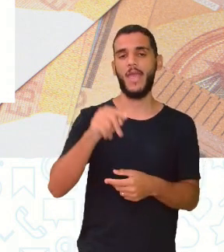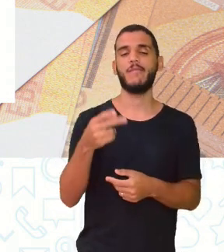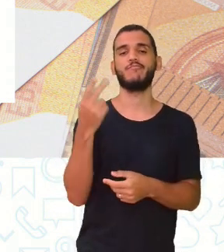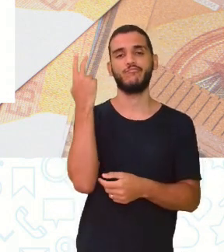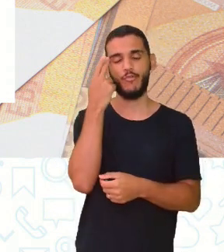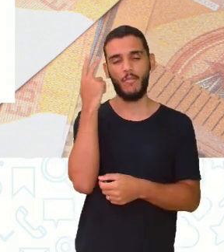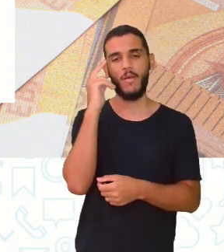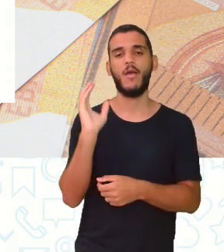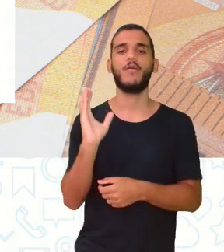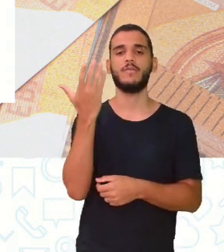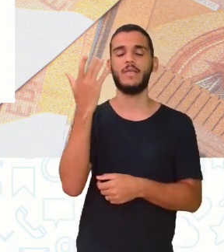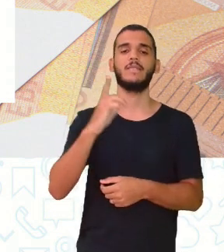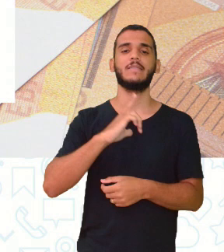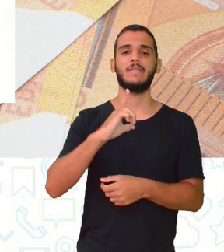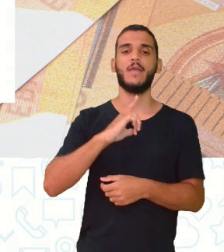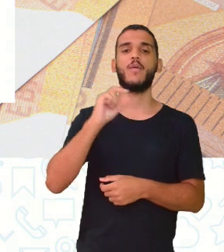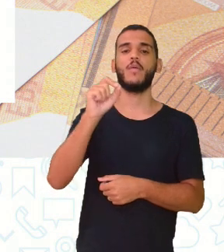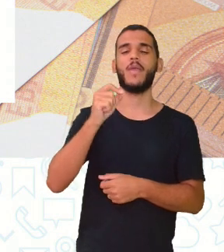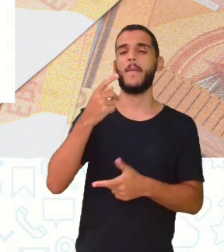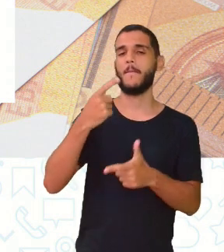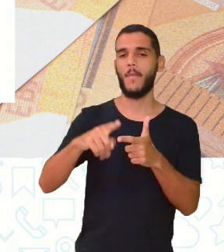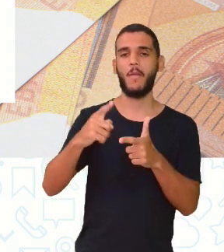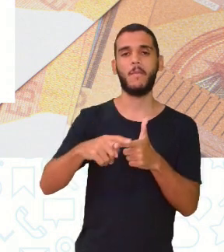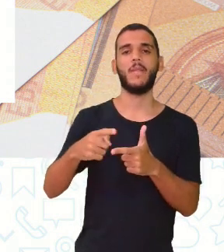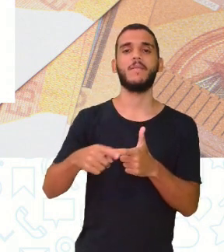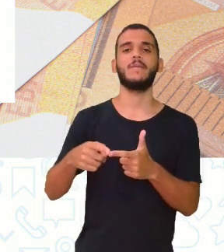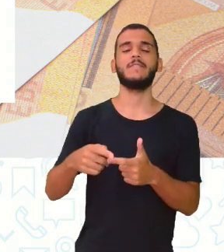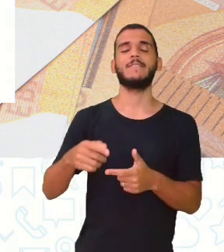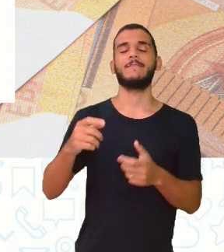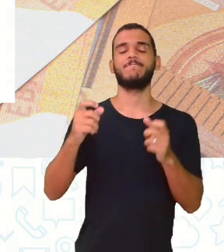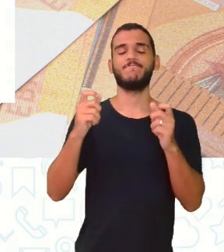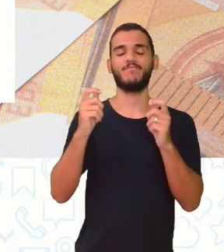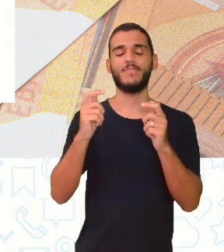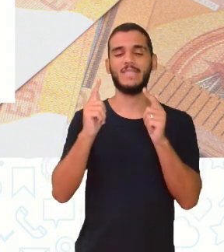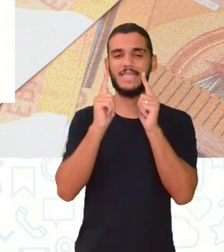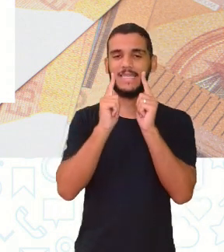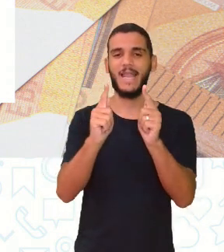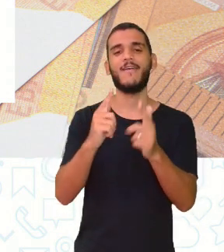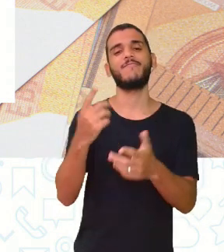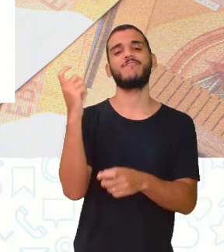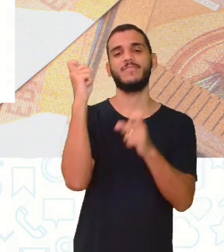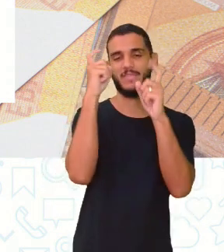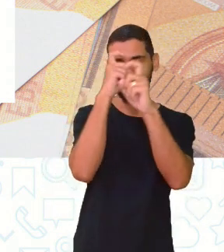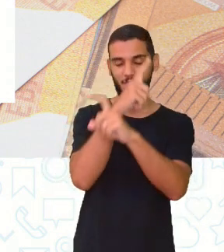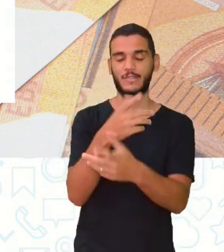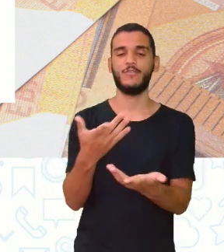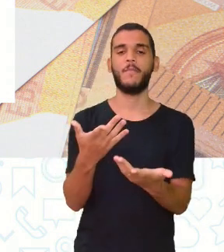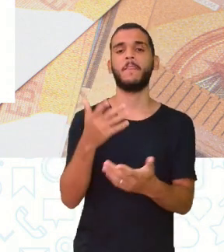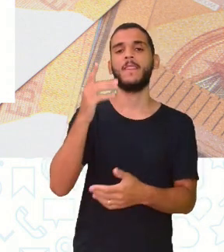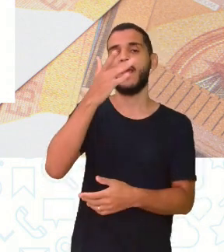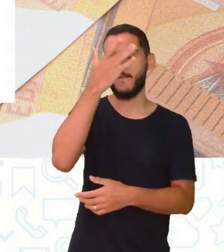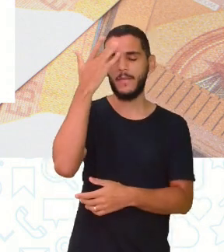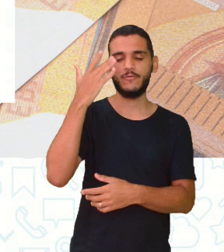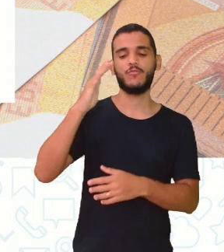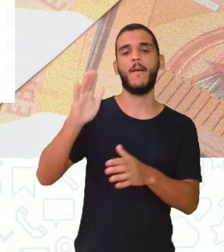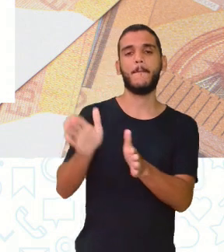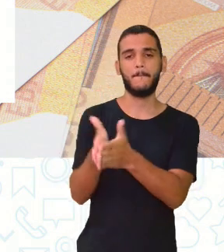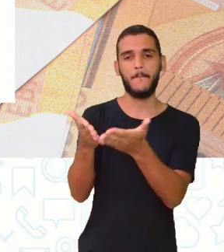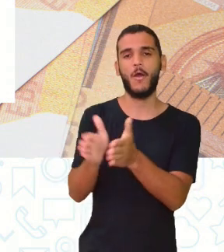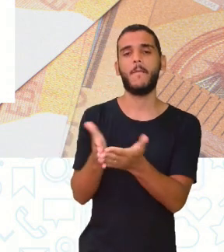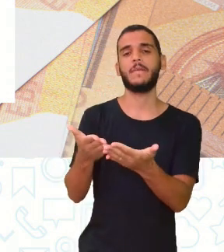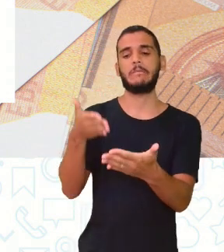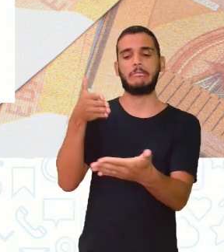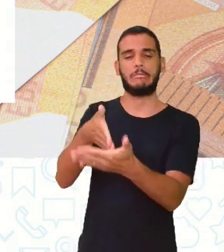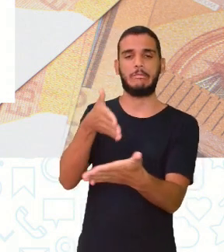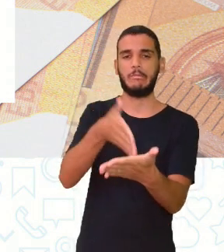e a que traga consequências mais graves. Isso se deve ao fato de membros das classes mais pobres, pelo acesso limitado à